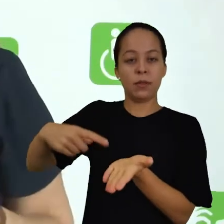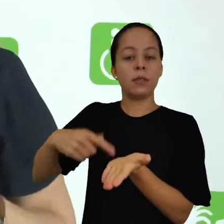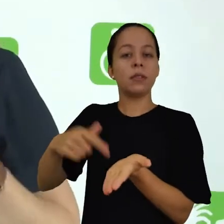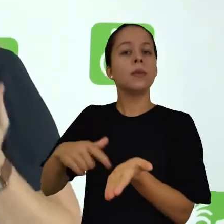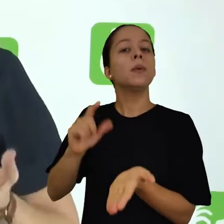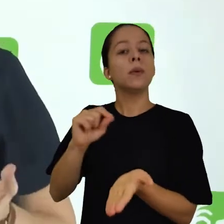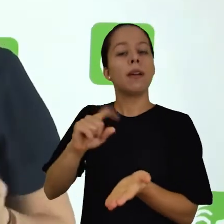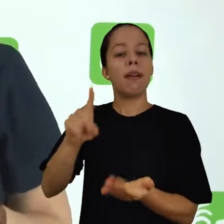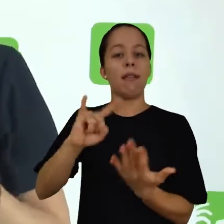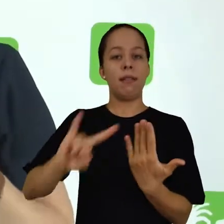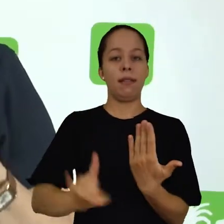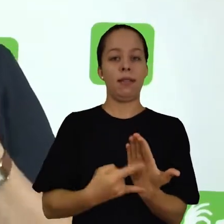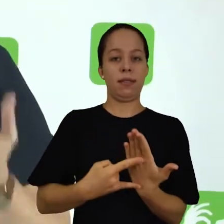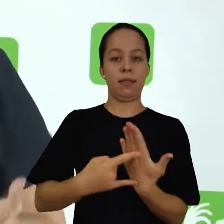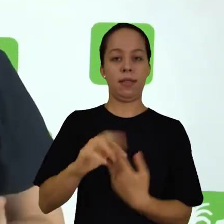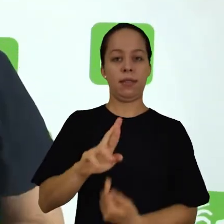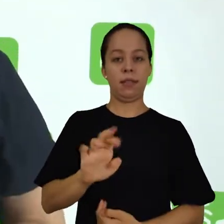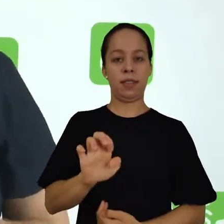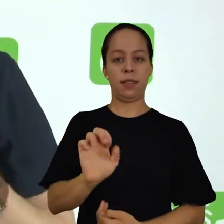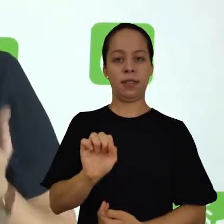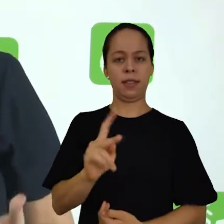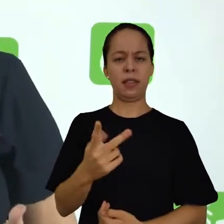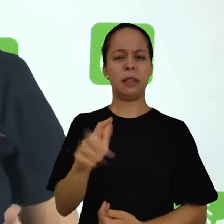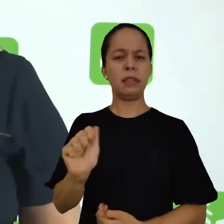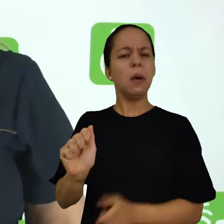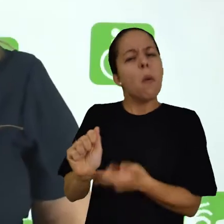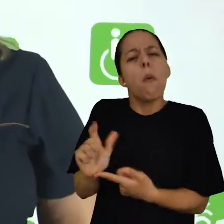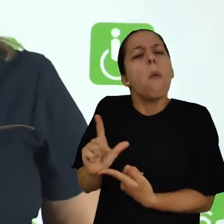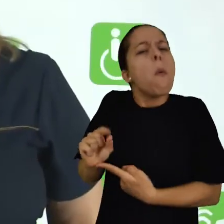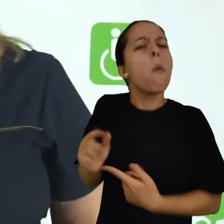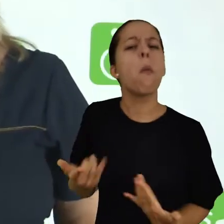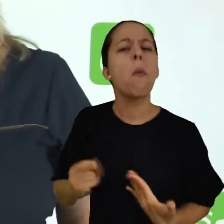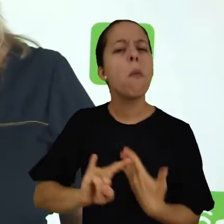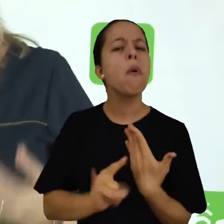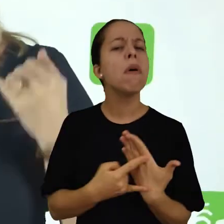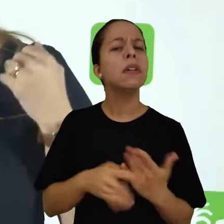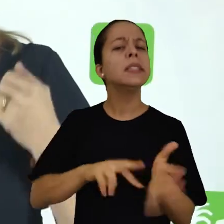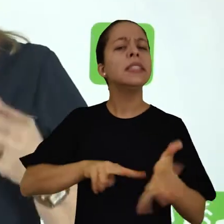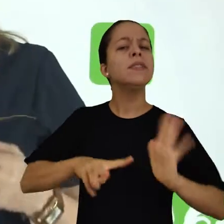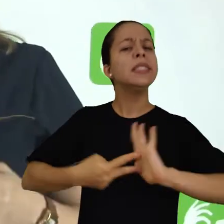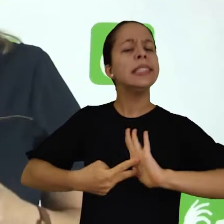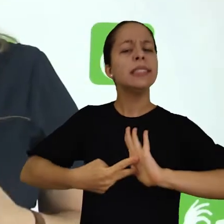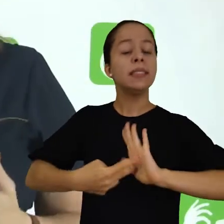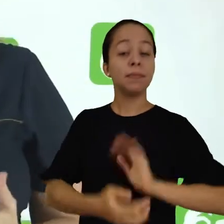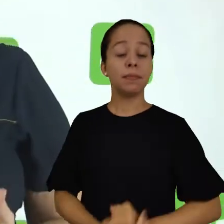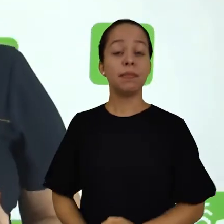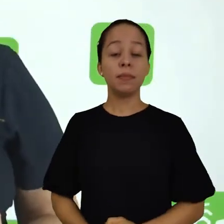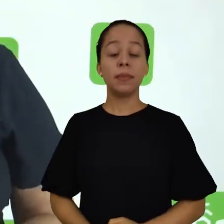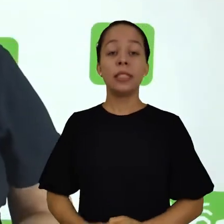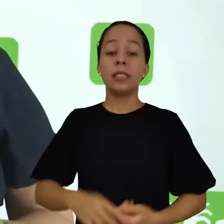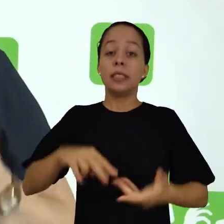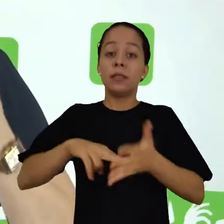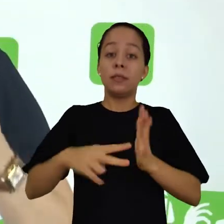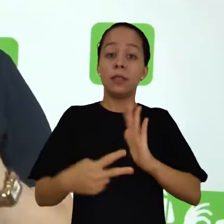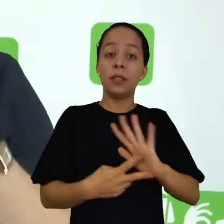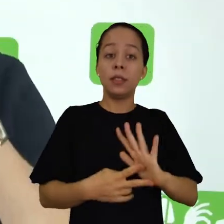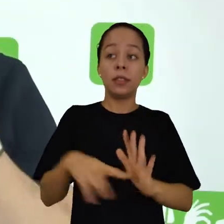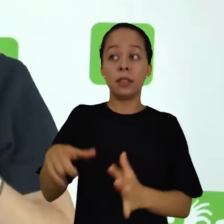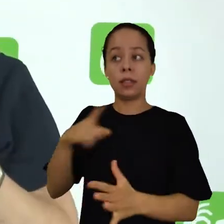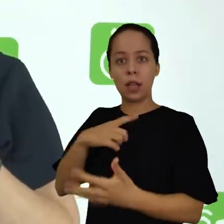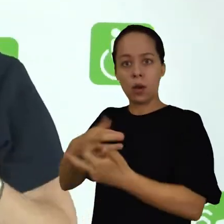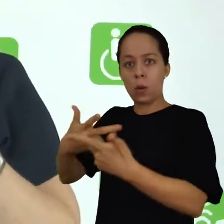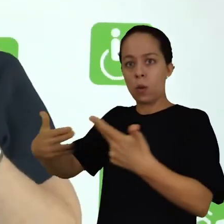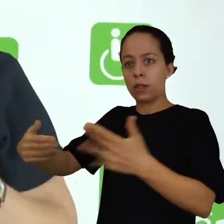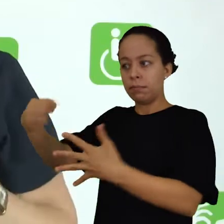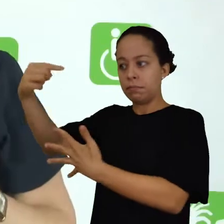resenha, fazer o resenho. O que é fazer uma resenha? O que é resenhar? Resenhar é relatar as propriedades de algo, é enumerar